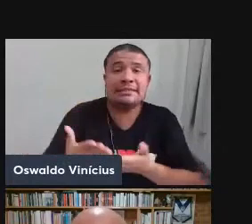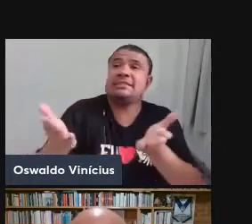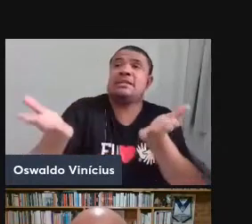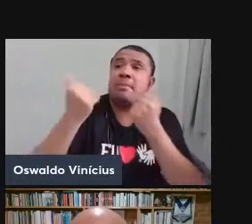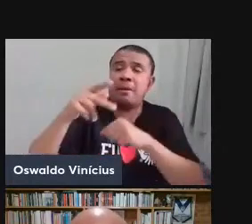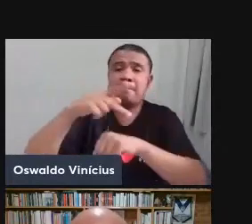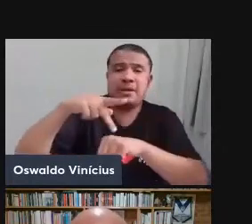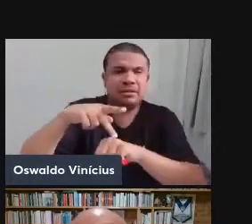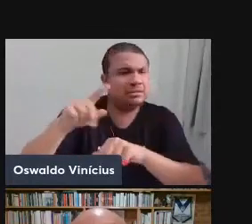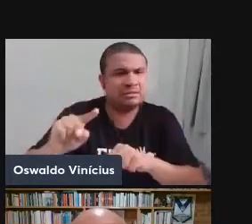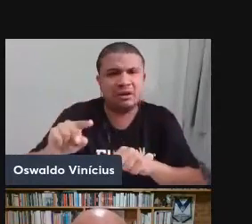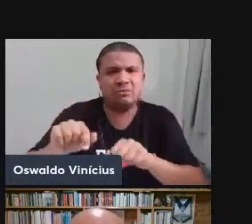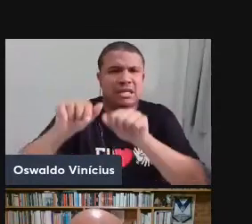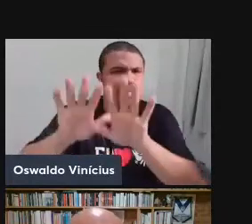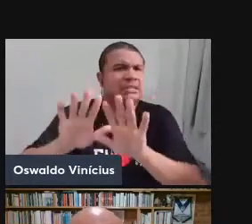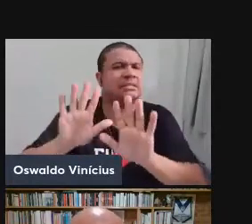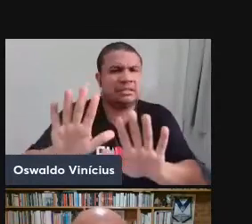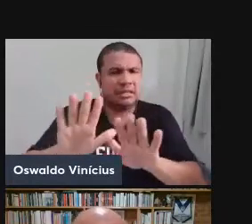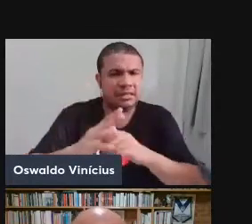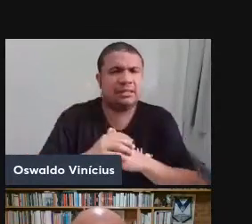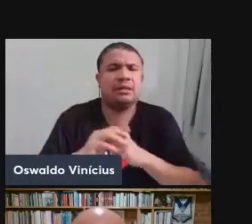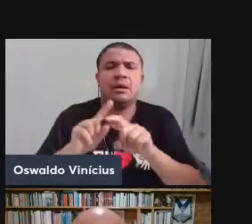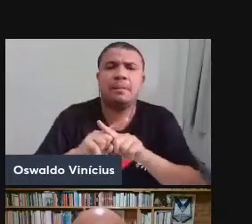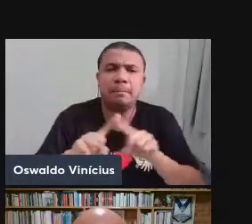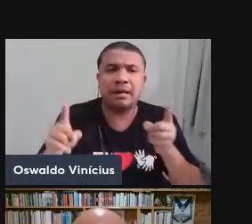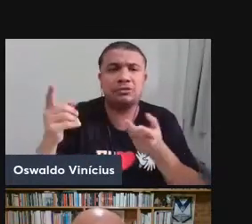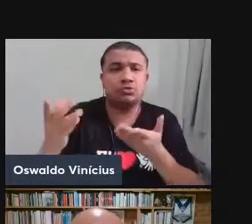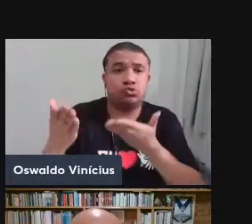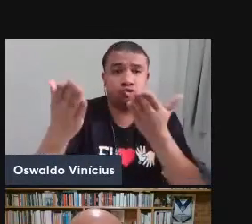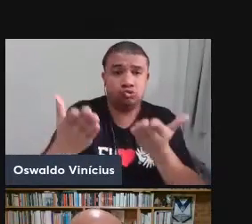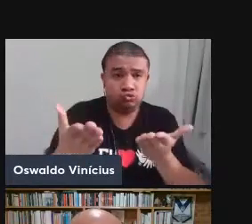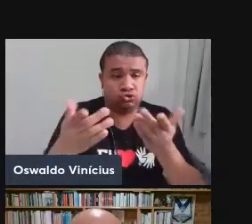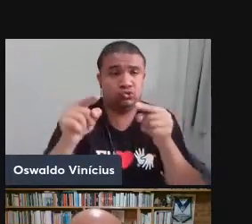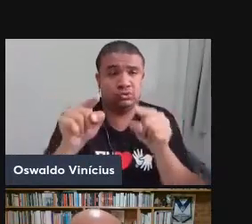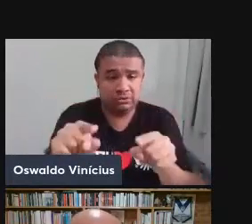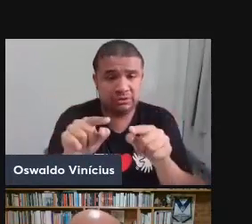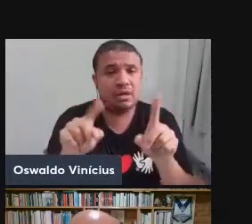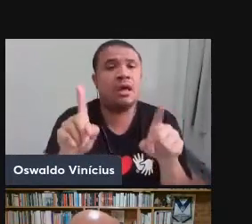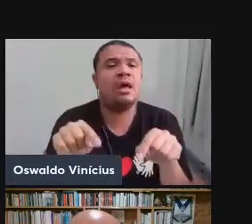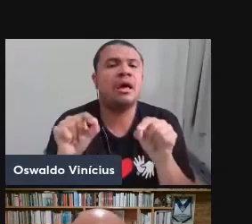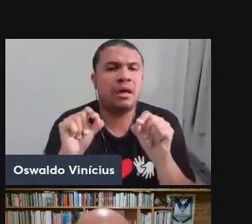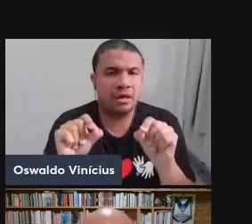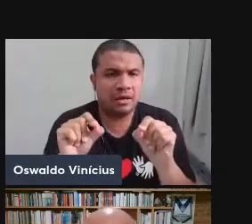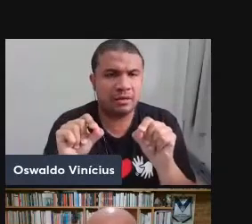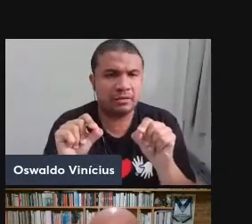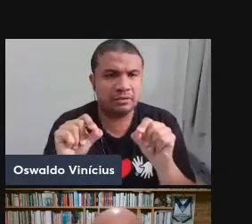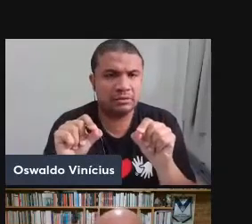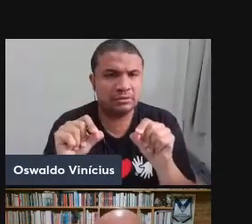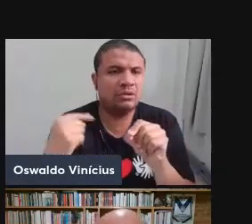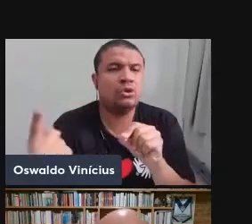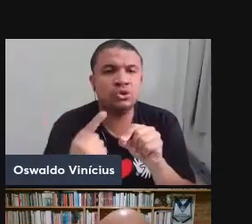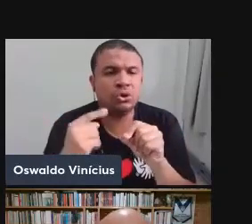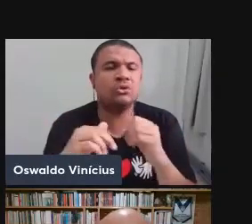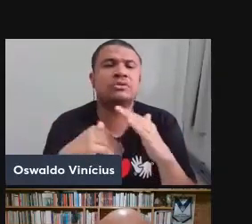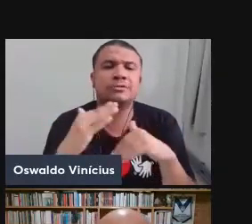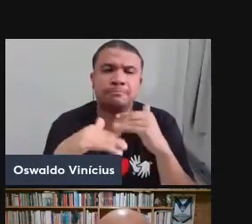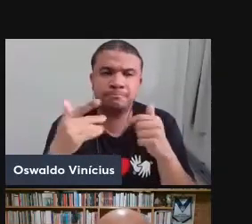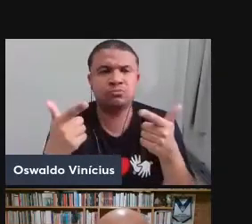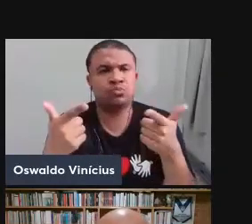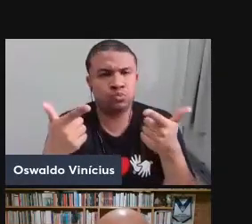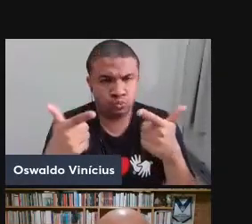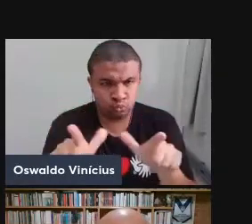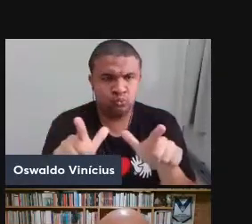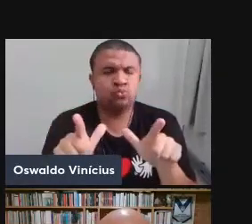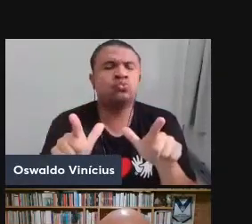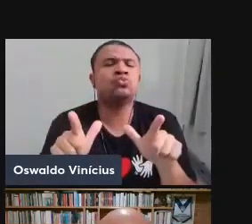Estado, o Estado está aí, mas o convite que eu vou fazer a vocês é justamente para que a gente construa dinâmicas para